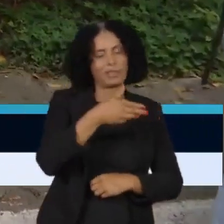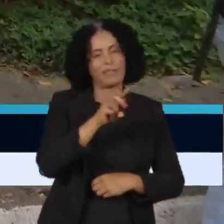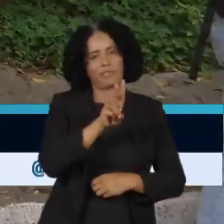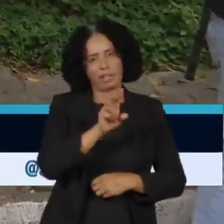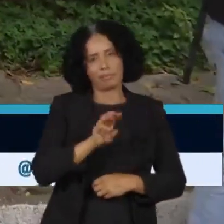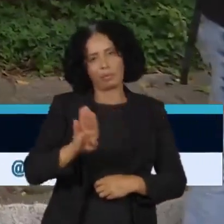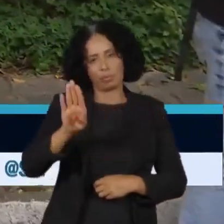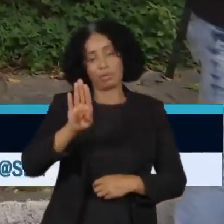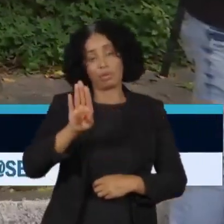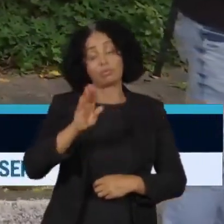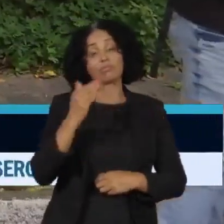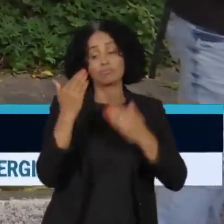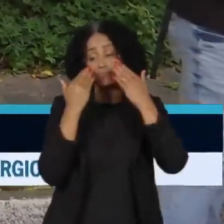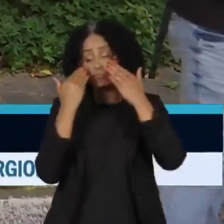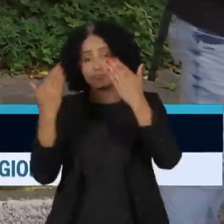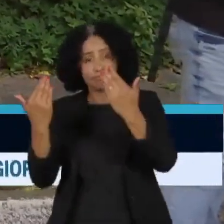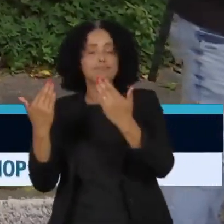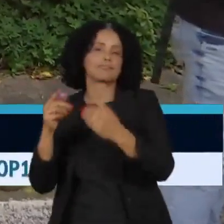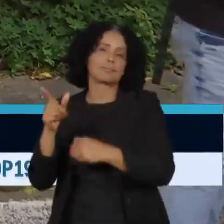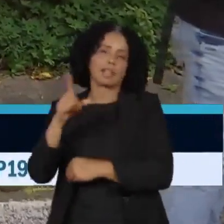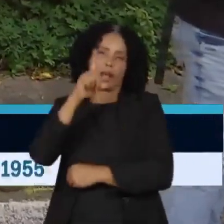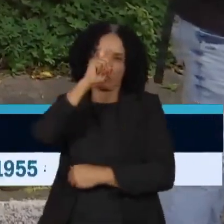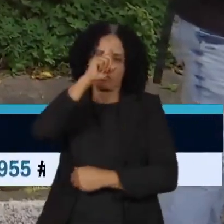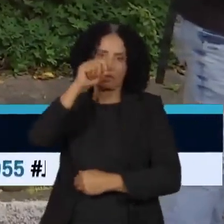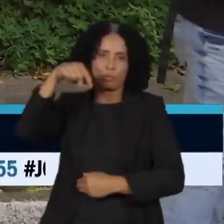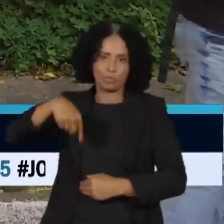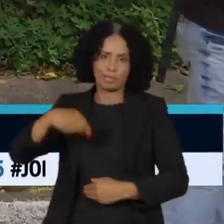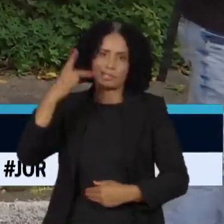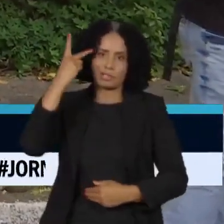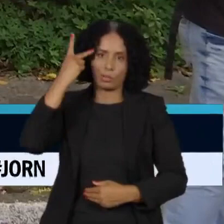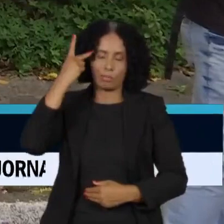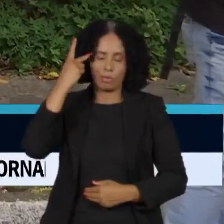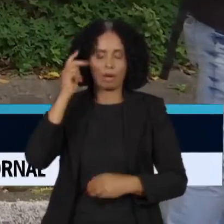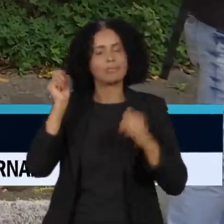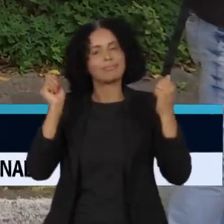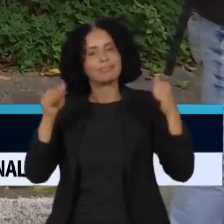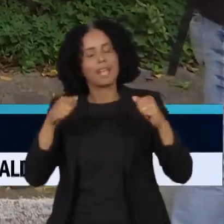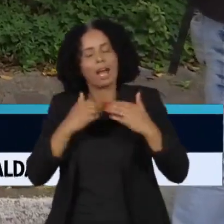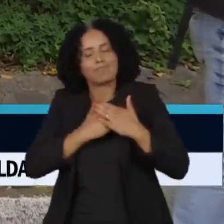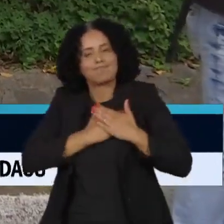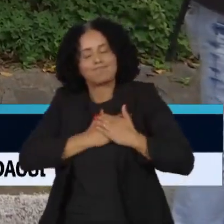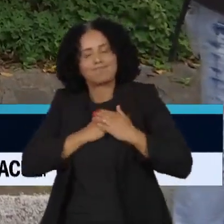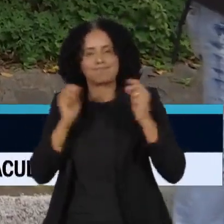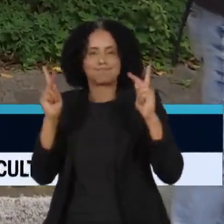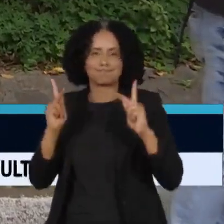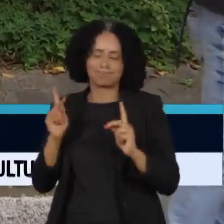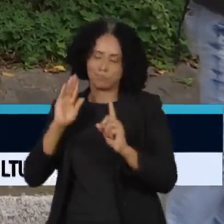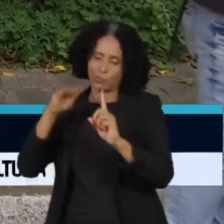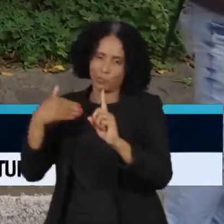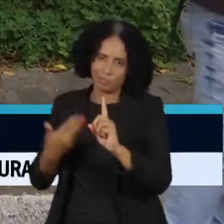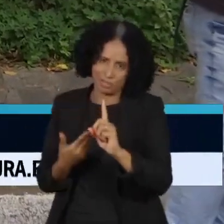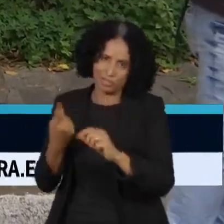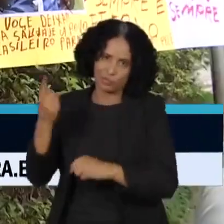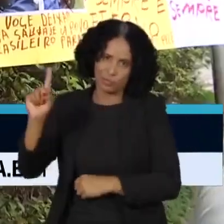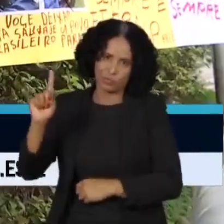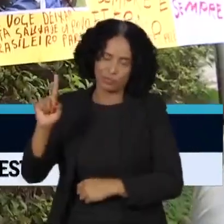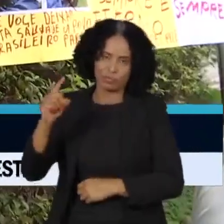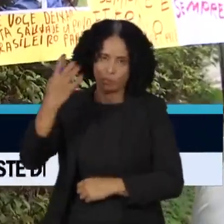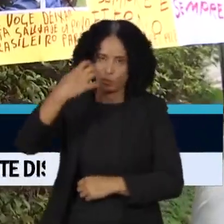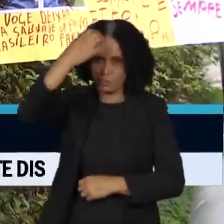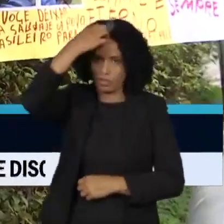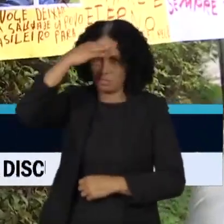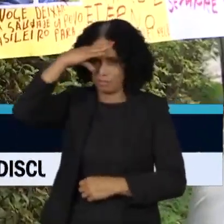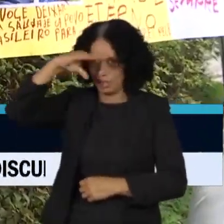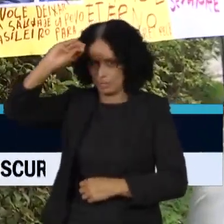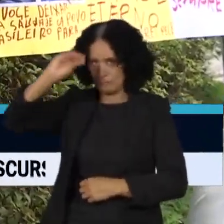porta do hospital, em São Paulo, para também, de alguma forma, se despedir e prestar as últimas homenagens ao rei. O nome